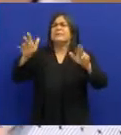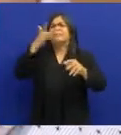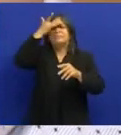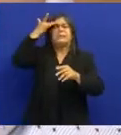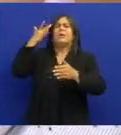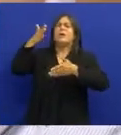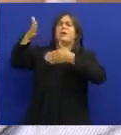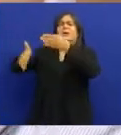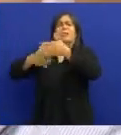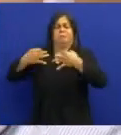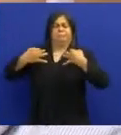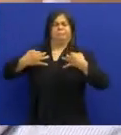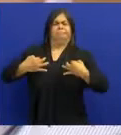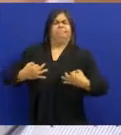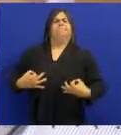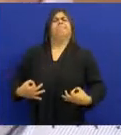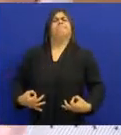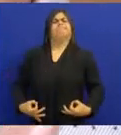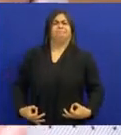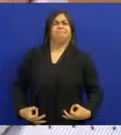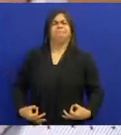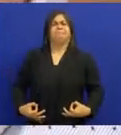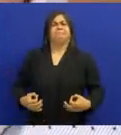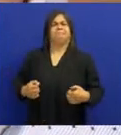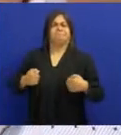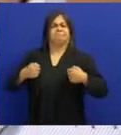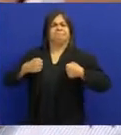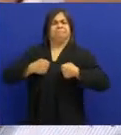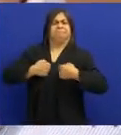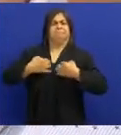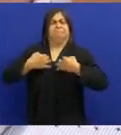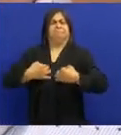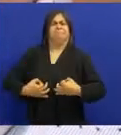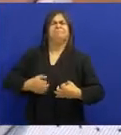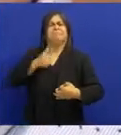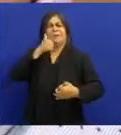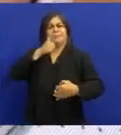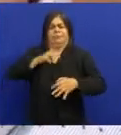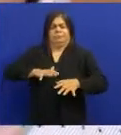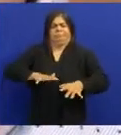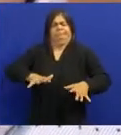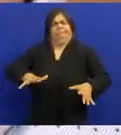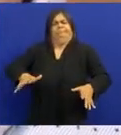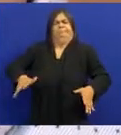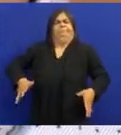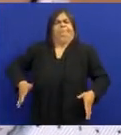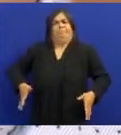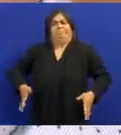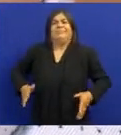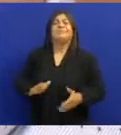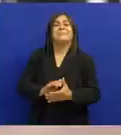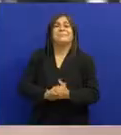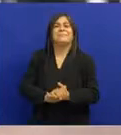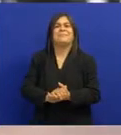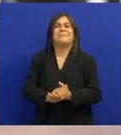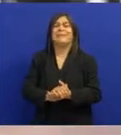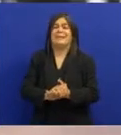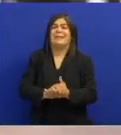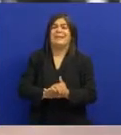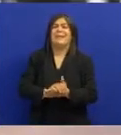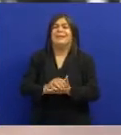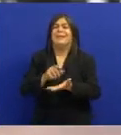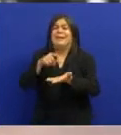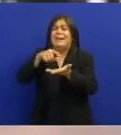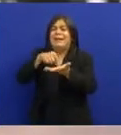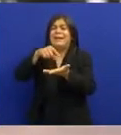vestimentas As pessoas andavam Muito elegantes De smoking As damas De vestidos longos O Cassino